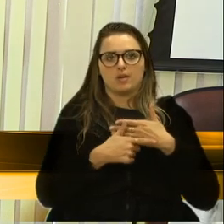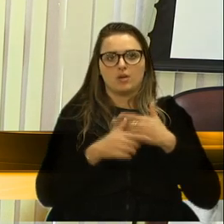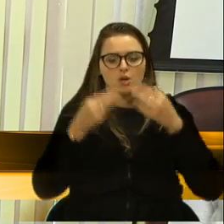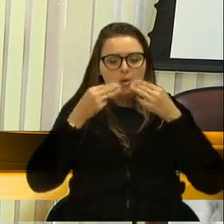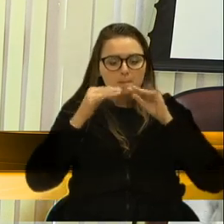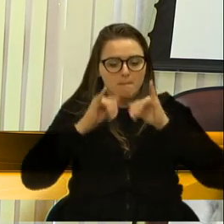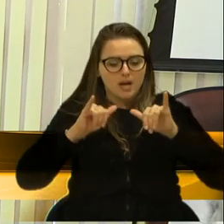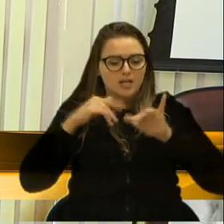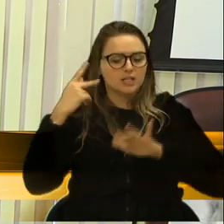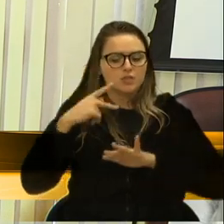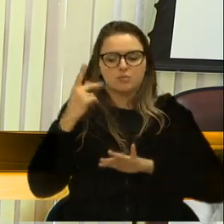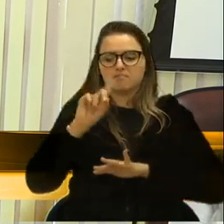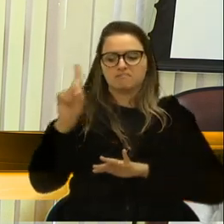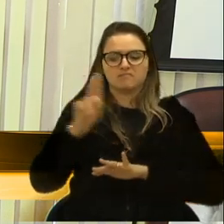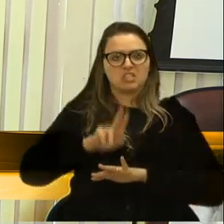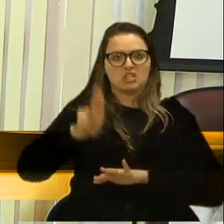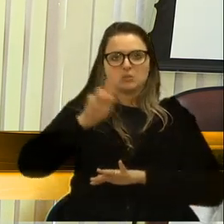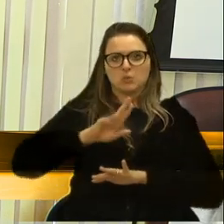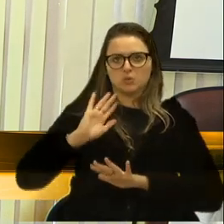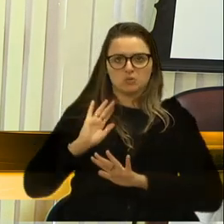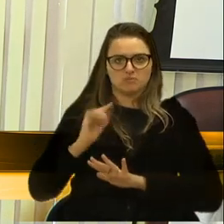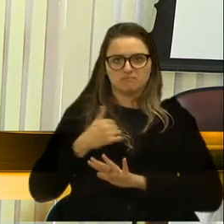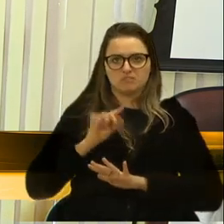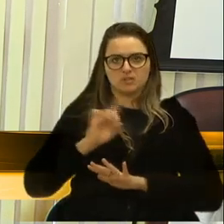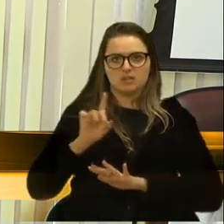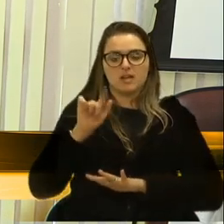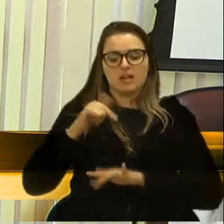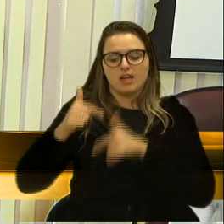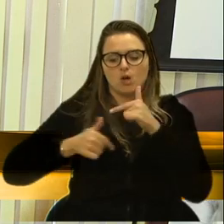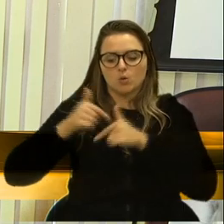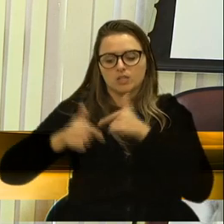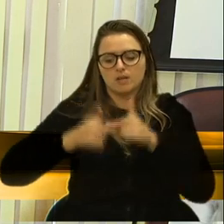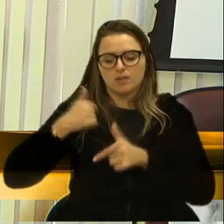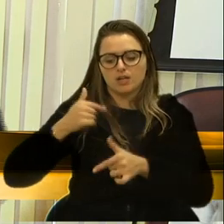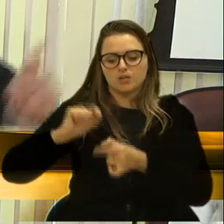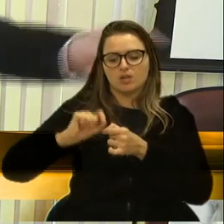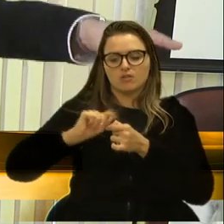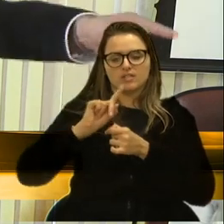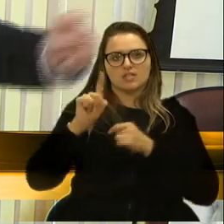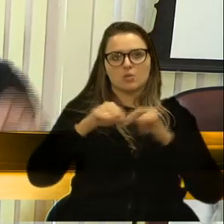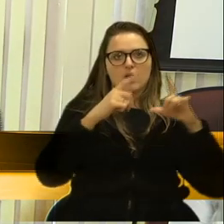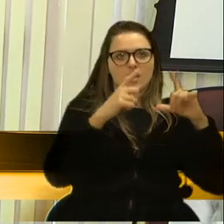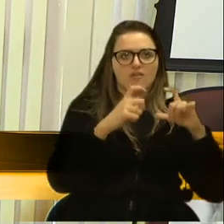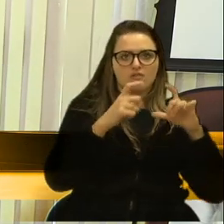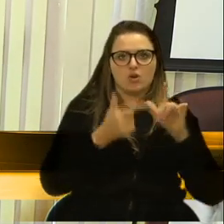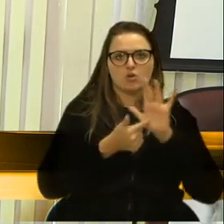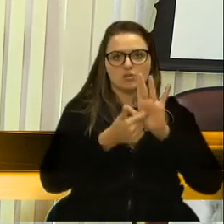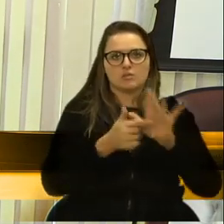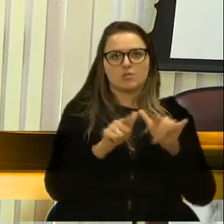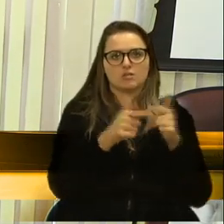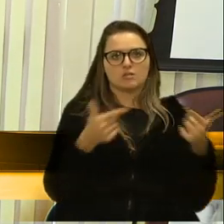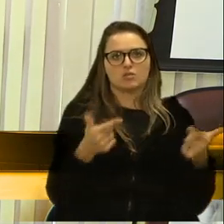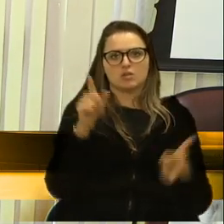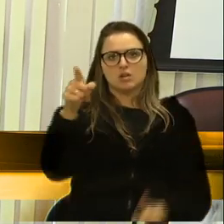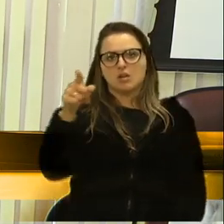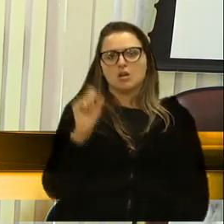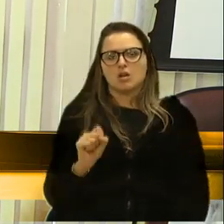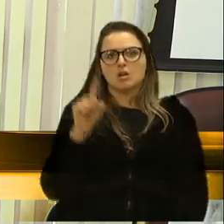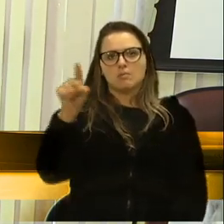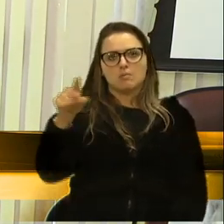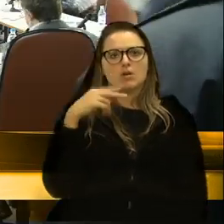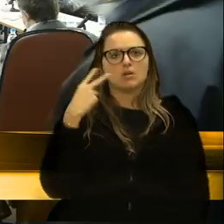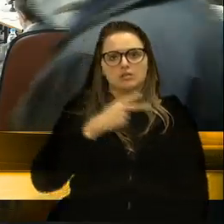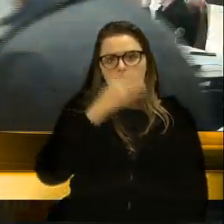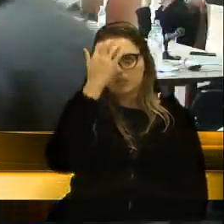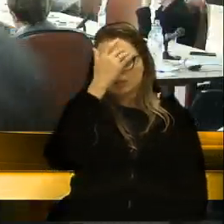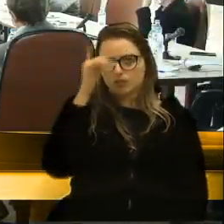político não serve para mim. É o trabalho que me botou aqui dentro. Não é a fotografia. Não é a foto no jornal. A sua parte, vereador